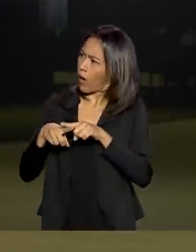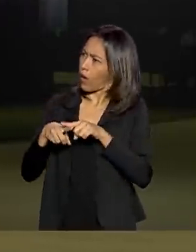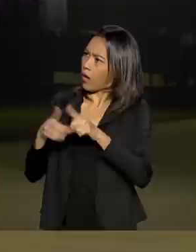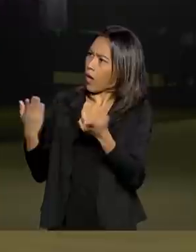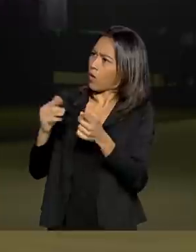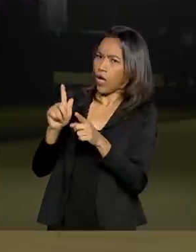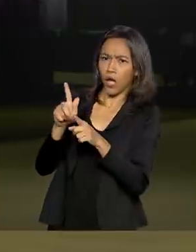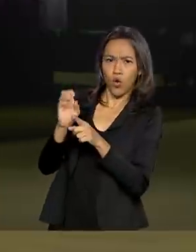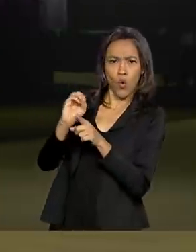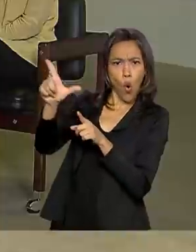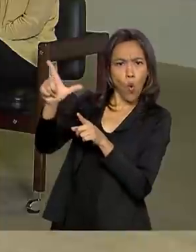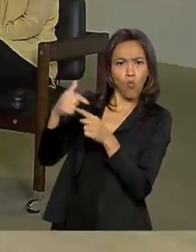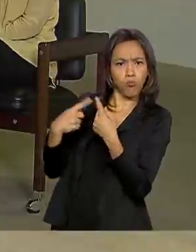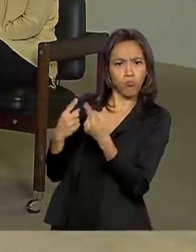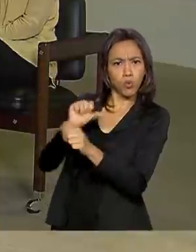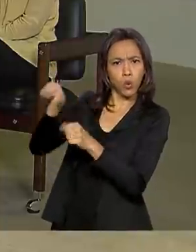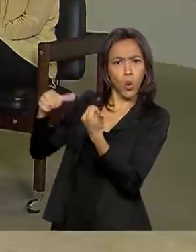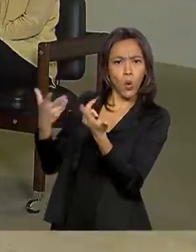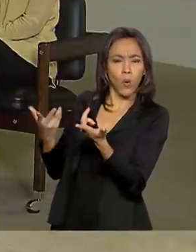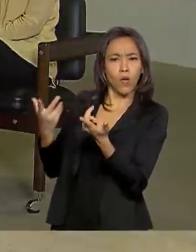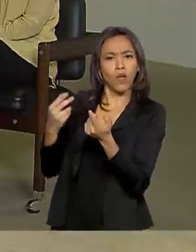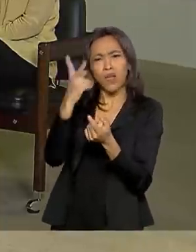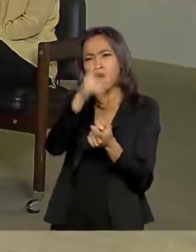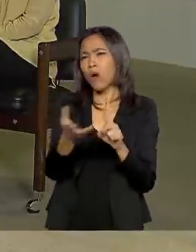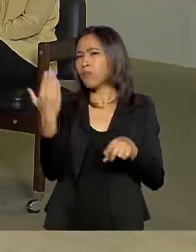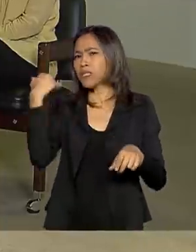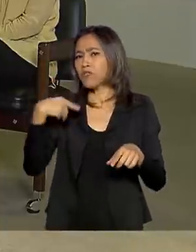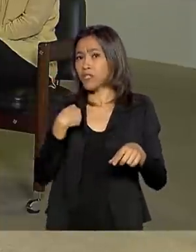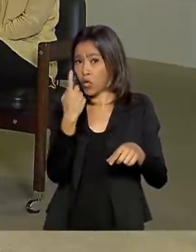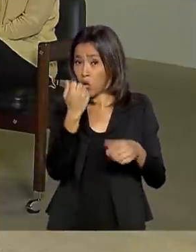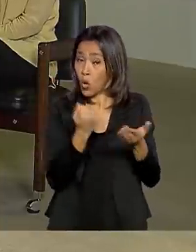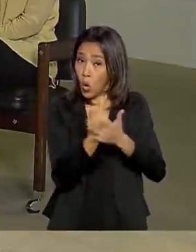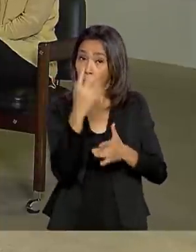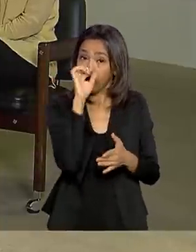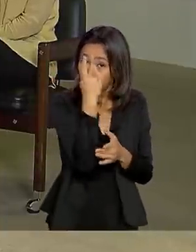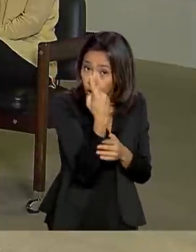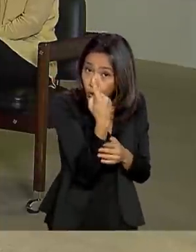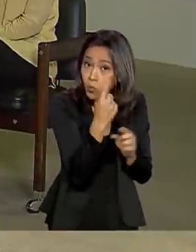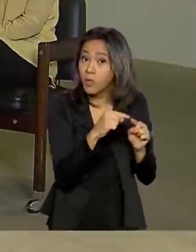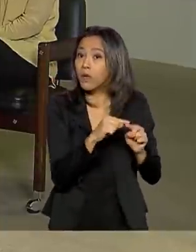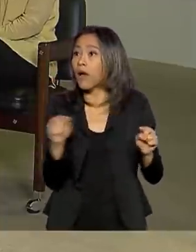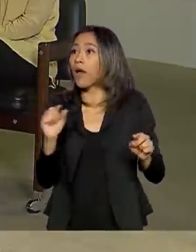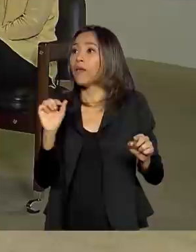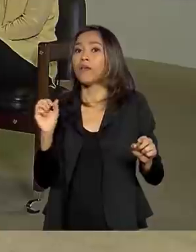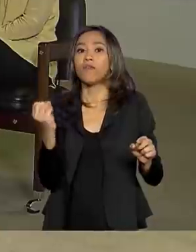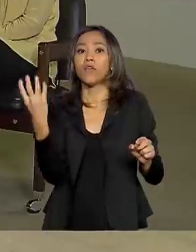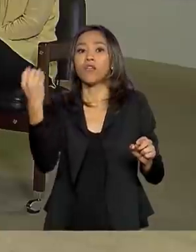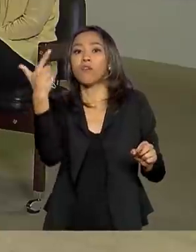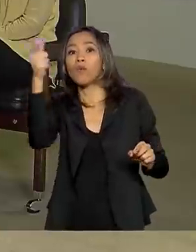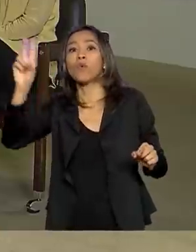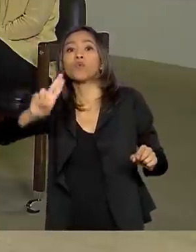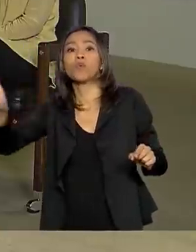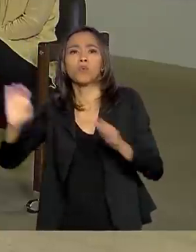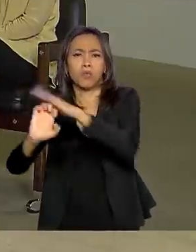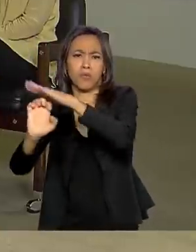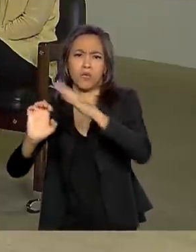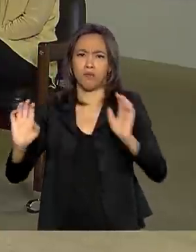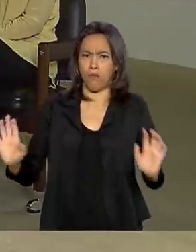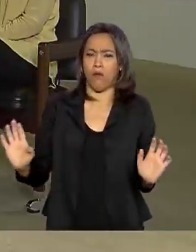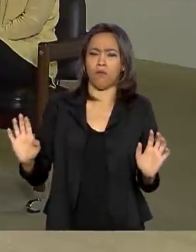companhia, como era a Ponte Aérea Rio-São Paulo, lá atrás, onde se comprava uma passagem da Transbrasil, se viajava de VASP. Isso vai acontecer novamente agora.